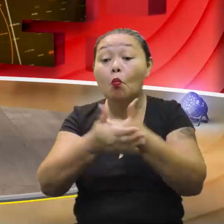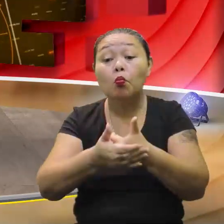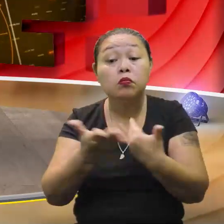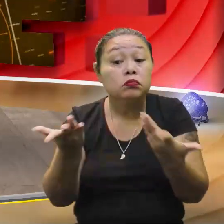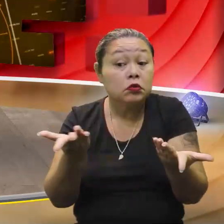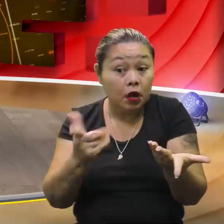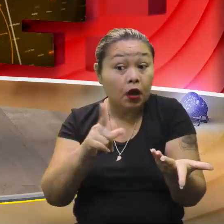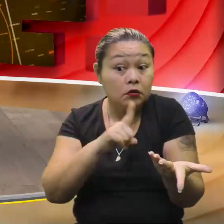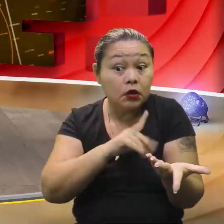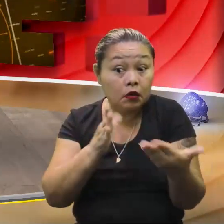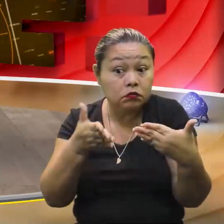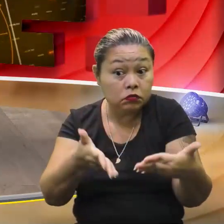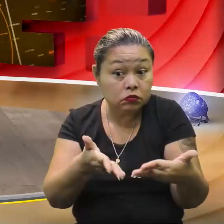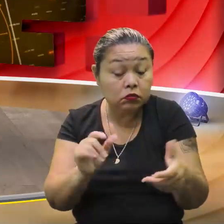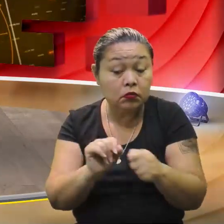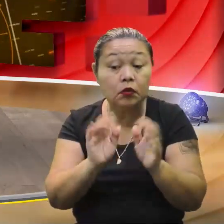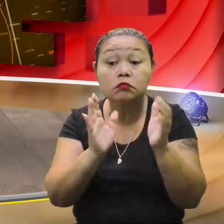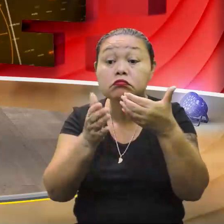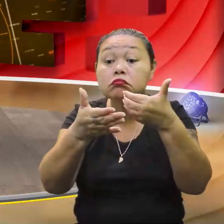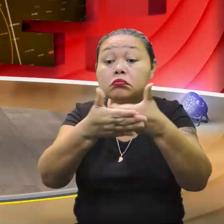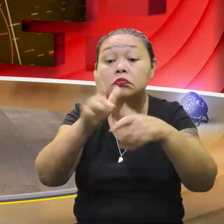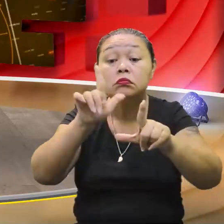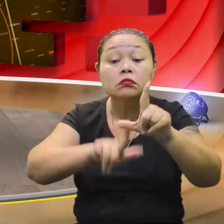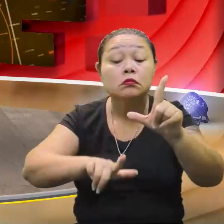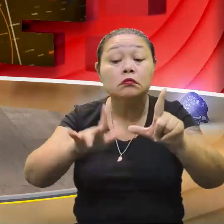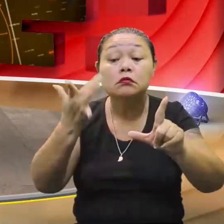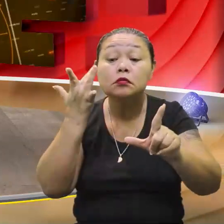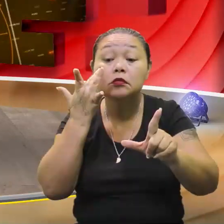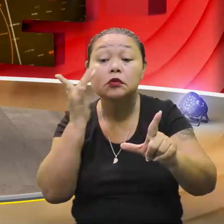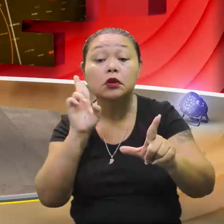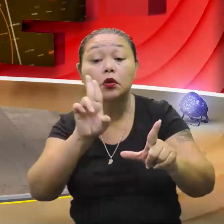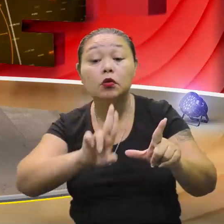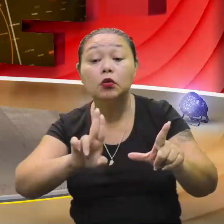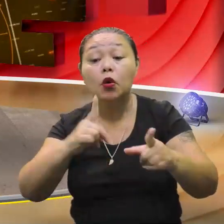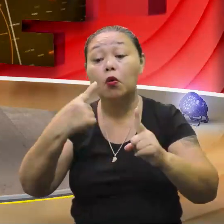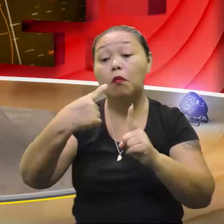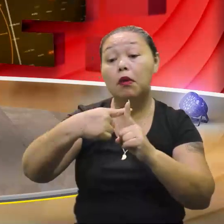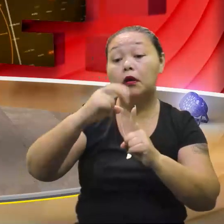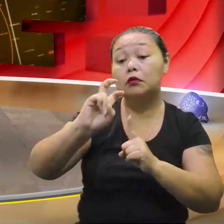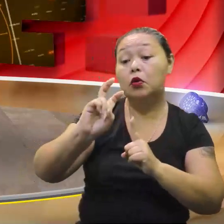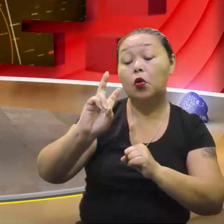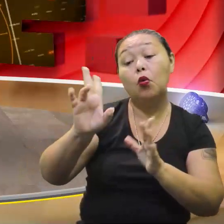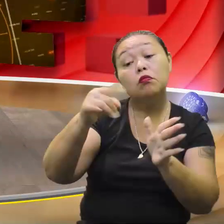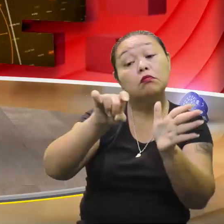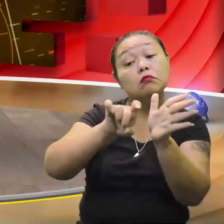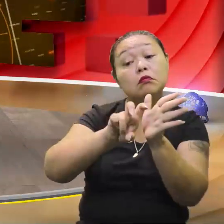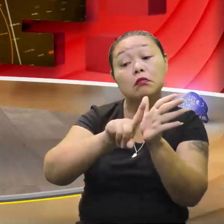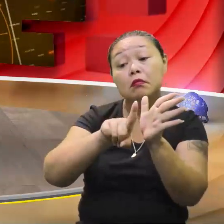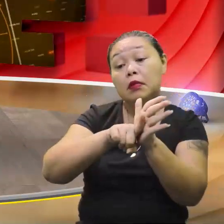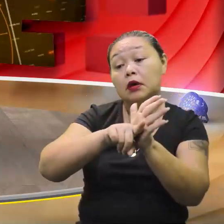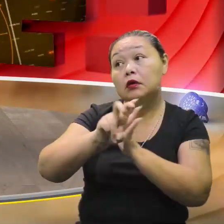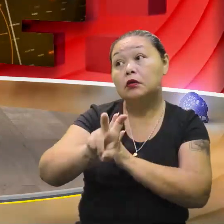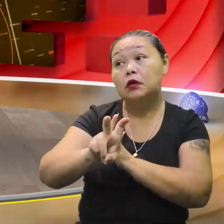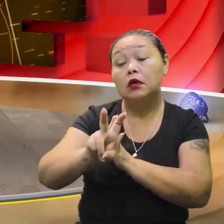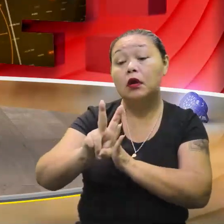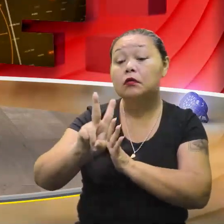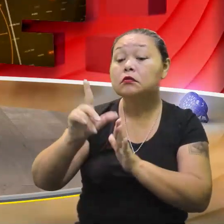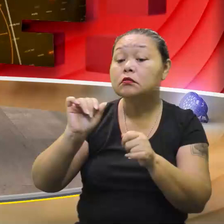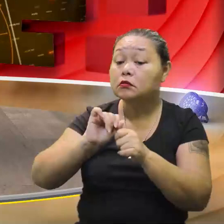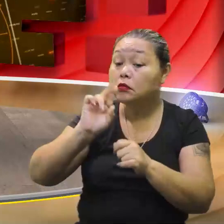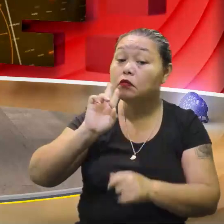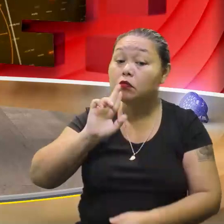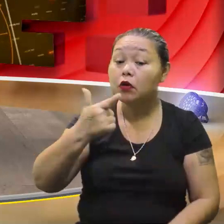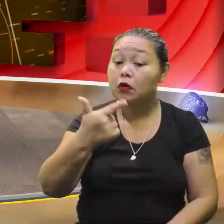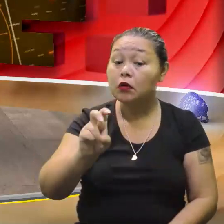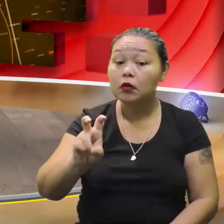Na incógnita, eu não sei se eu usei o mais 5 ou o menos 5. Por quê? O meu resultado é o 25.